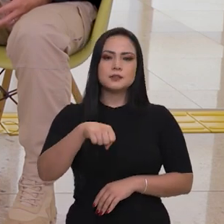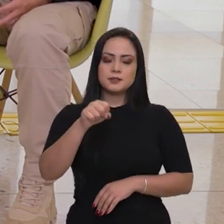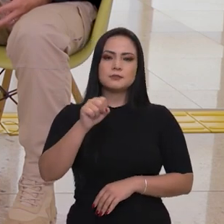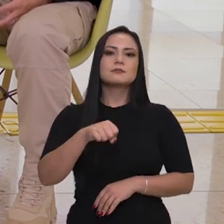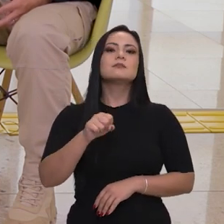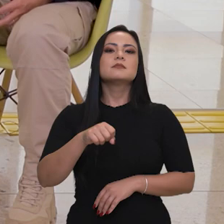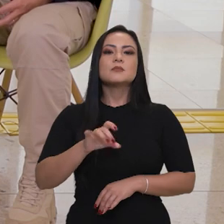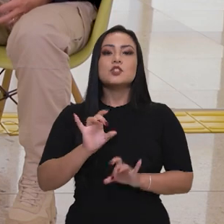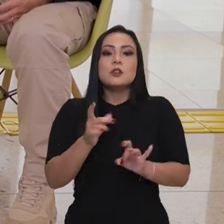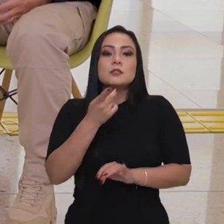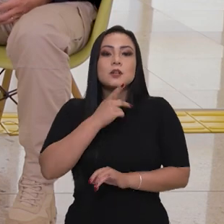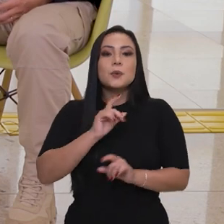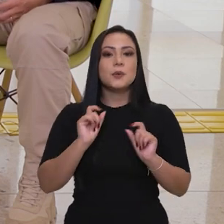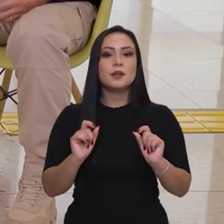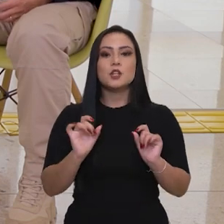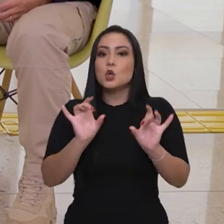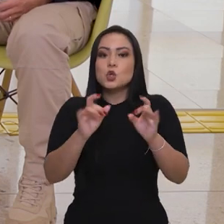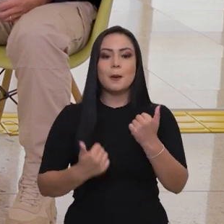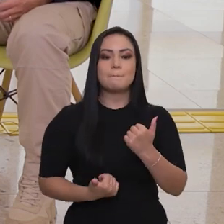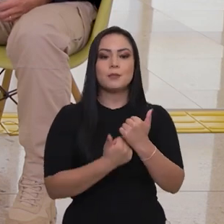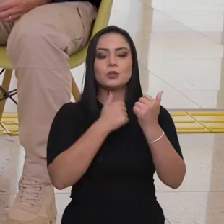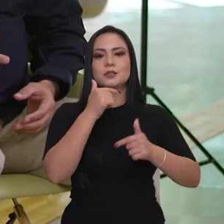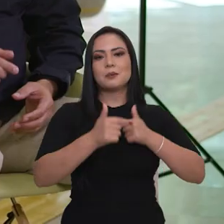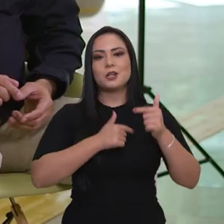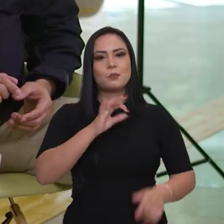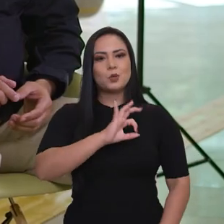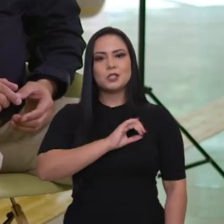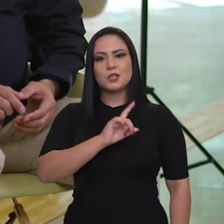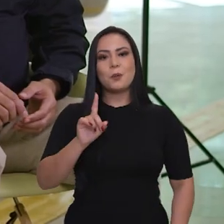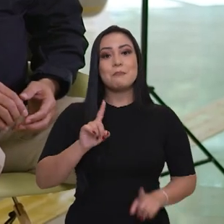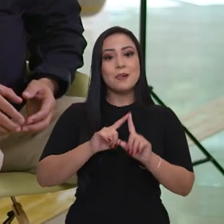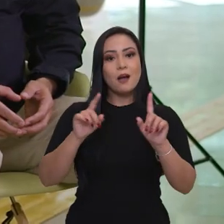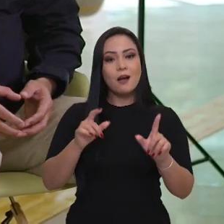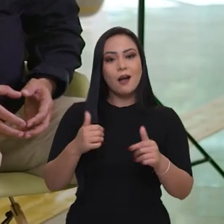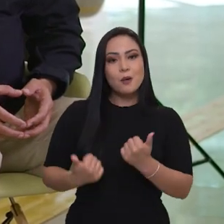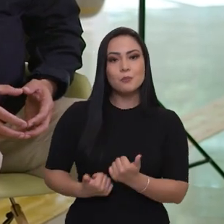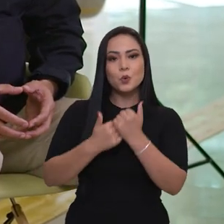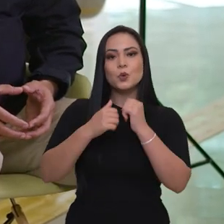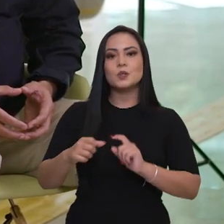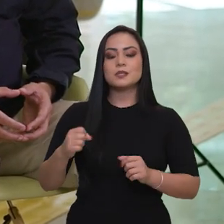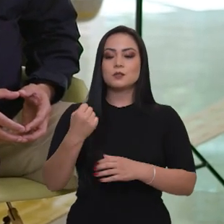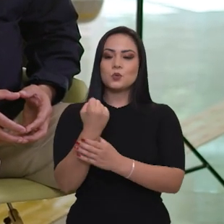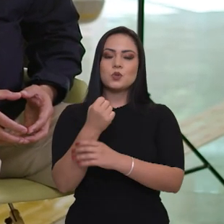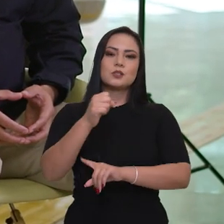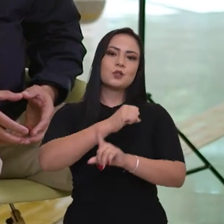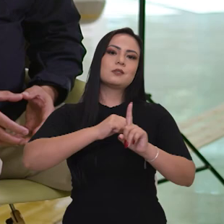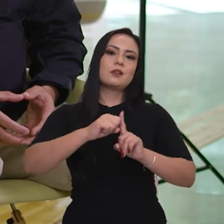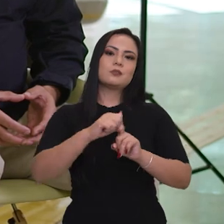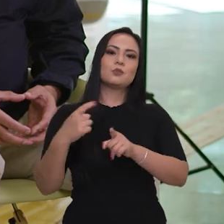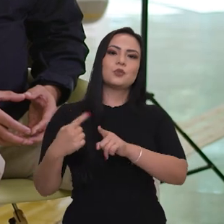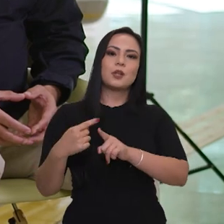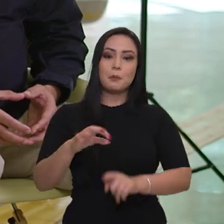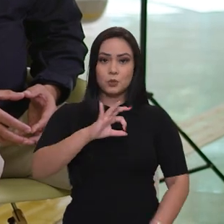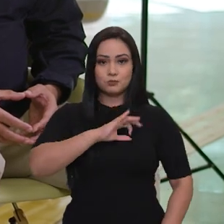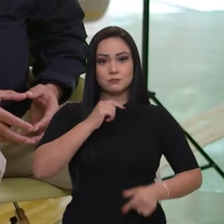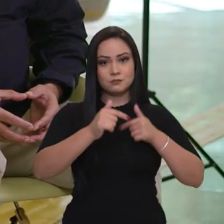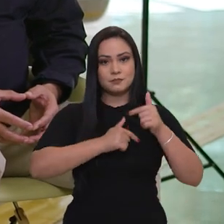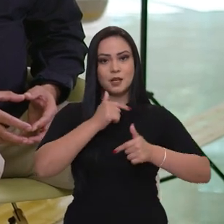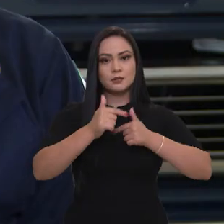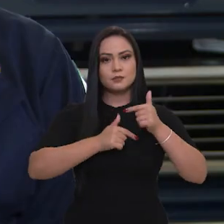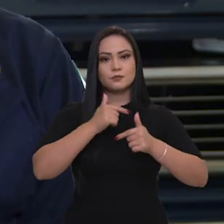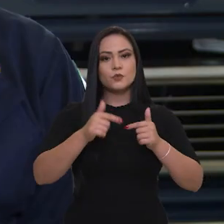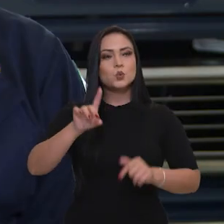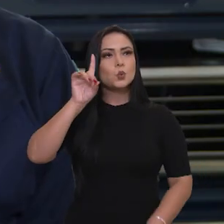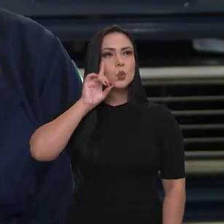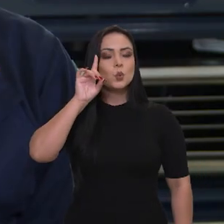Com certeza, e eu só lhe diria que não só em apoio ao trabalho da polícia, mas em apoio à segurança da sociedade, porque a polícia